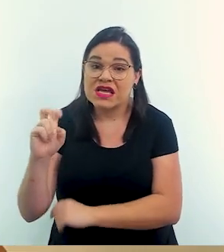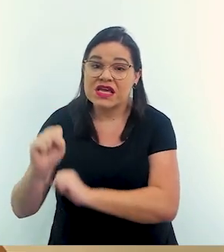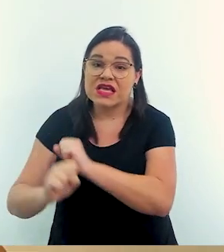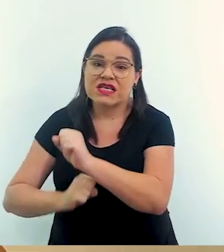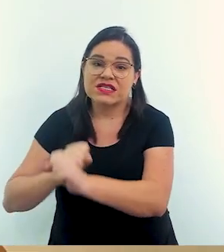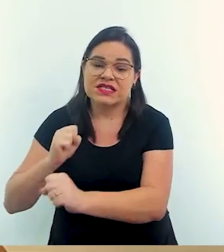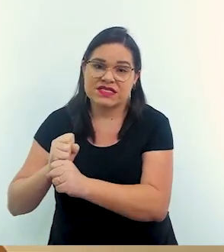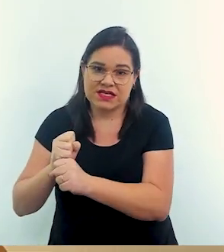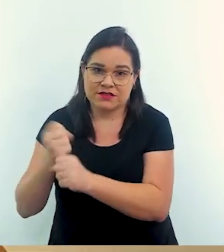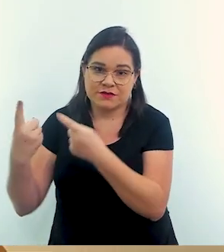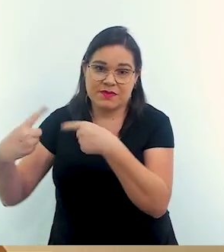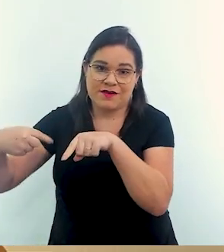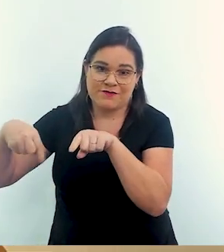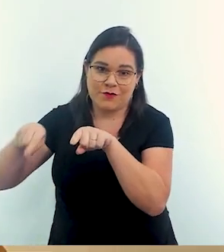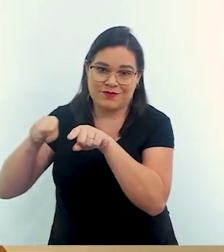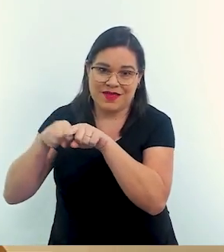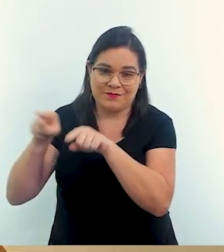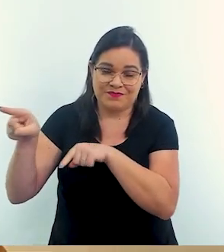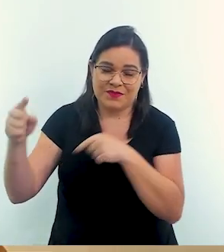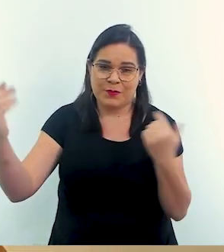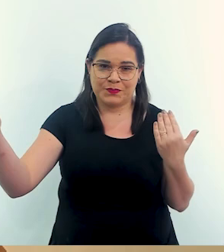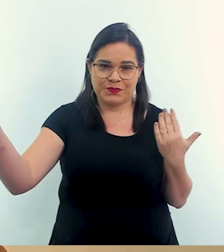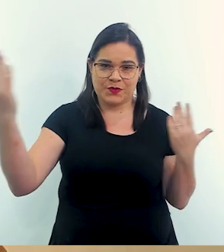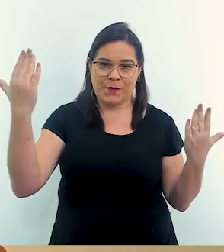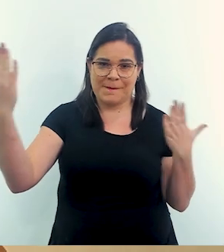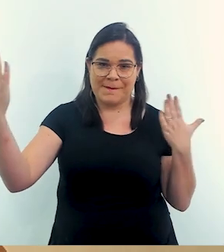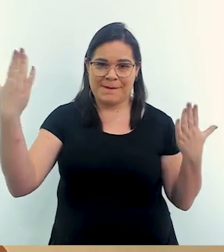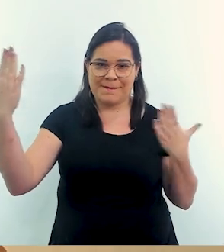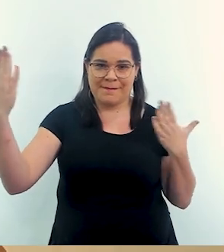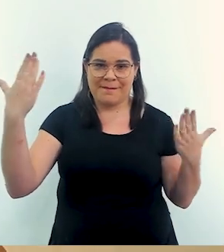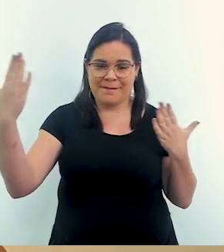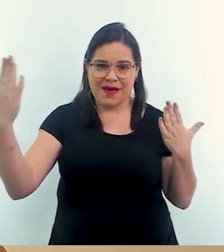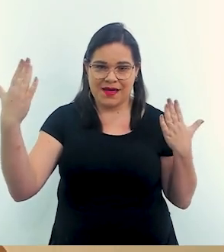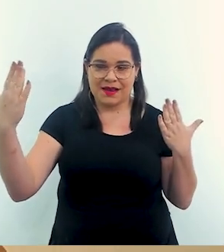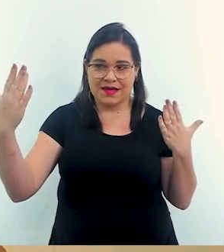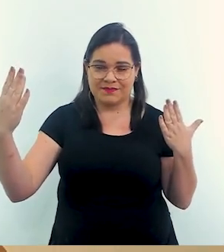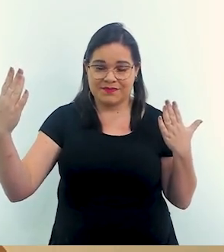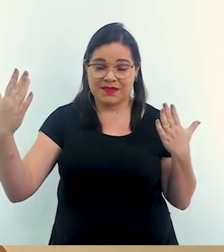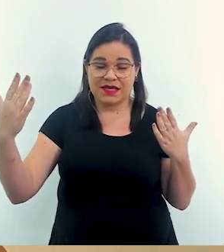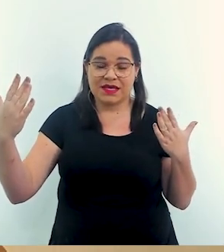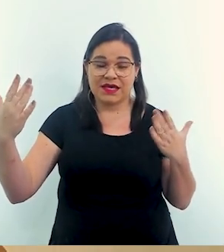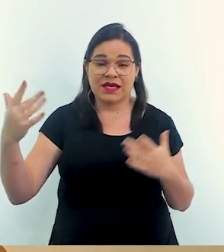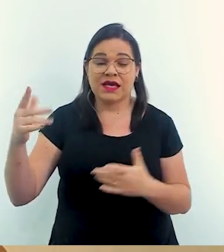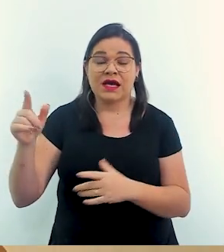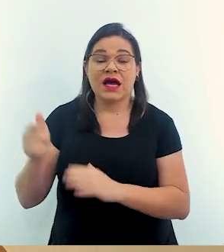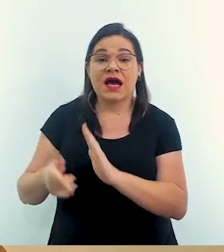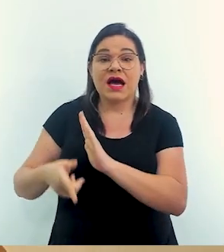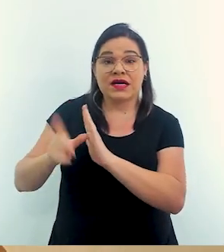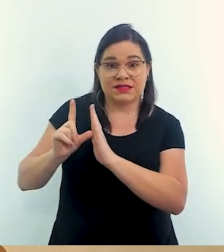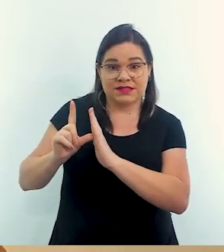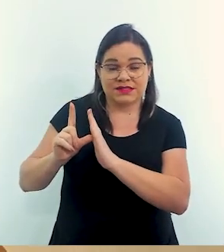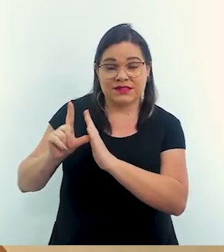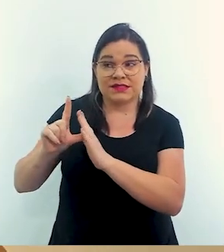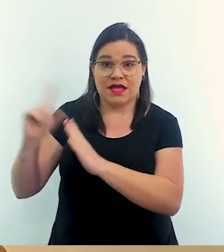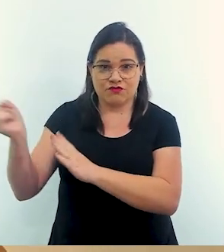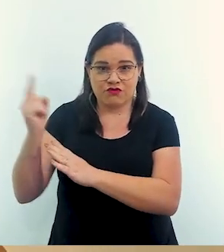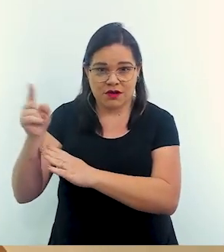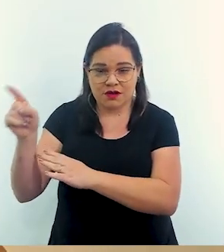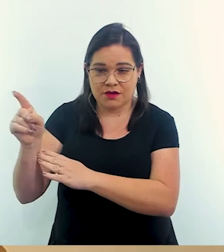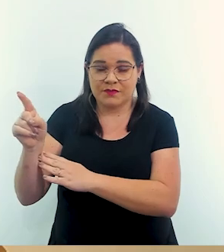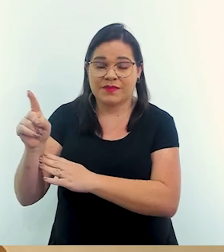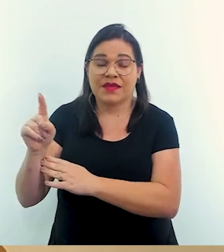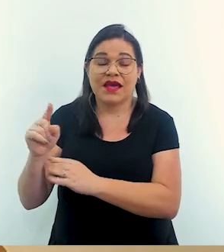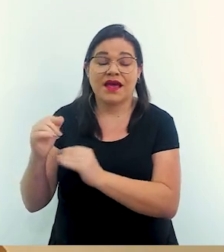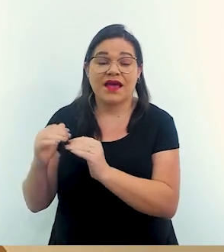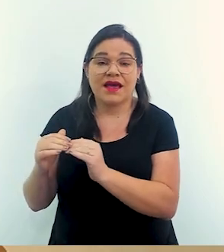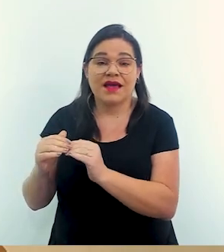cerca de 15 anos depois. Meu Deus. Isso, comparativamente, o que a gente fala é pré-Katrina, é nível de alfabetização, nível